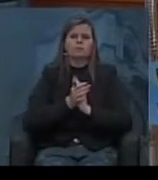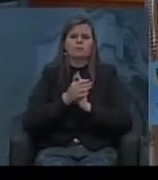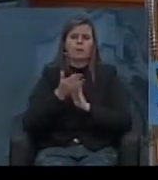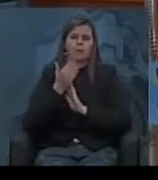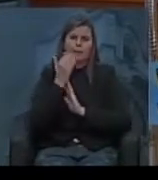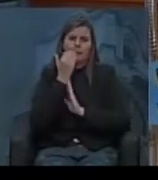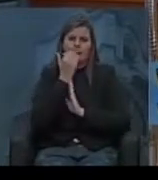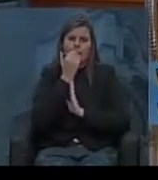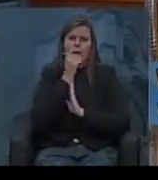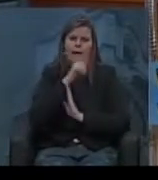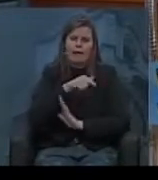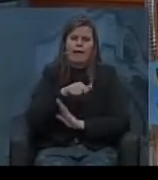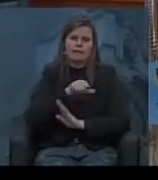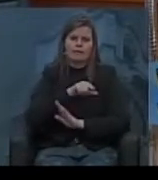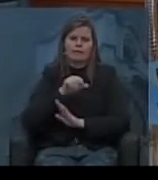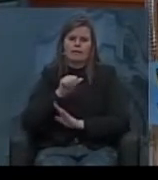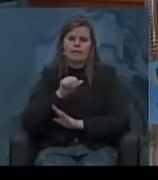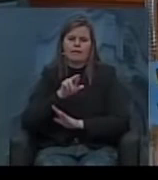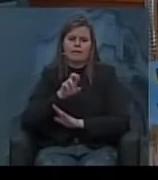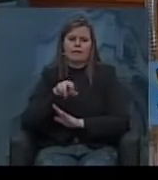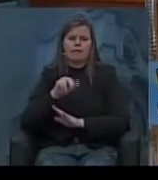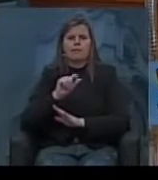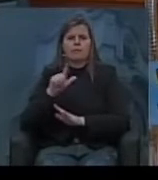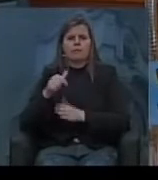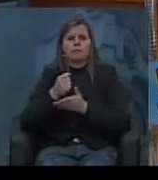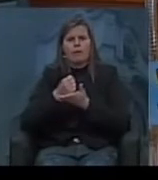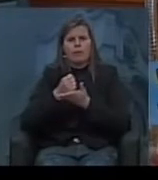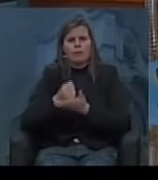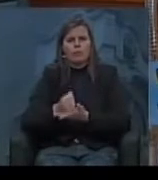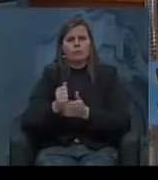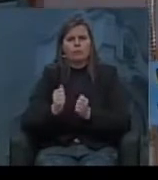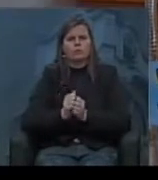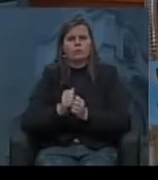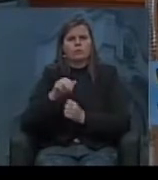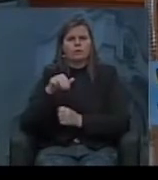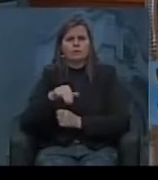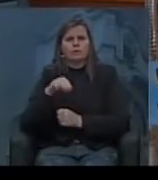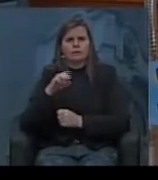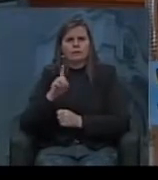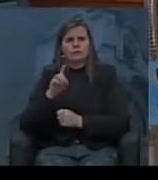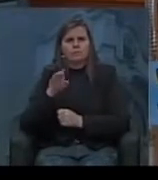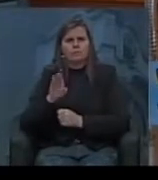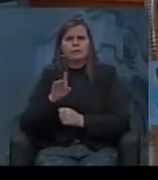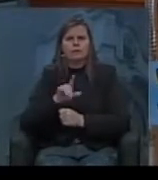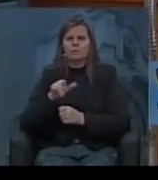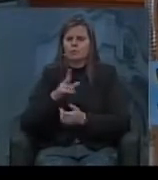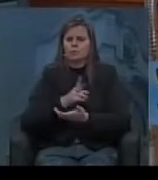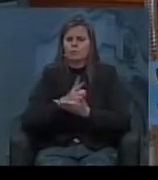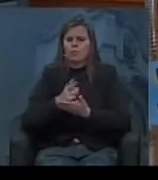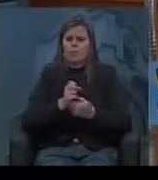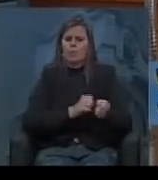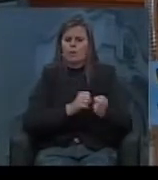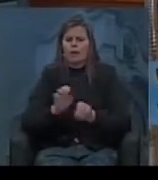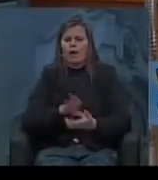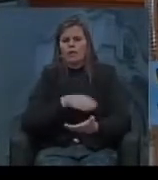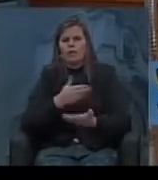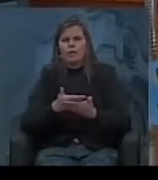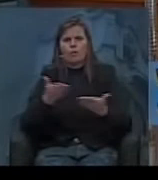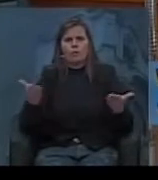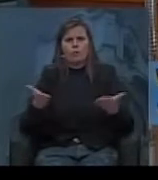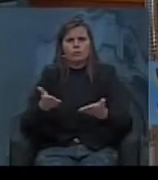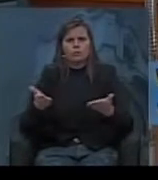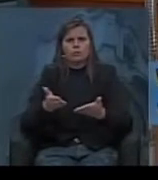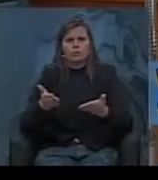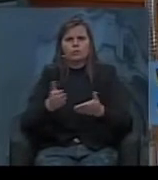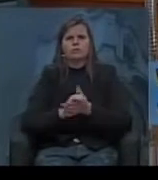era da arena apoiou depois a democratização com o MDB depois seguiu nos bancos do poder até os dias de hoje todos os